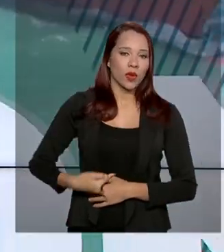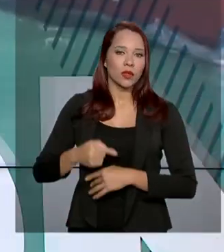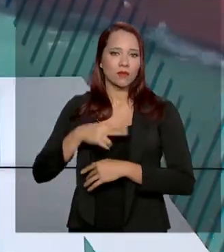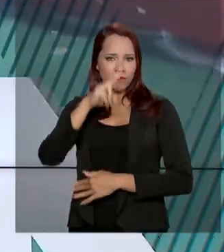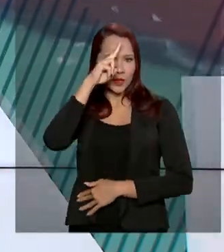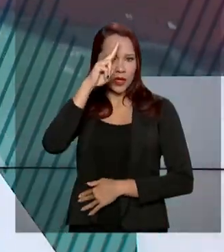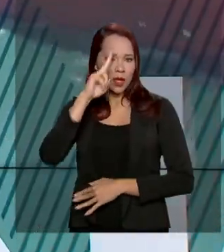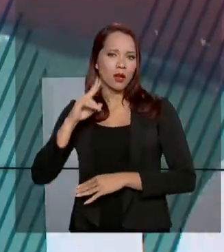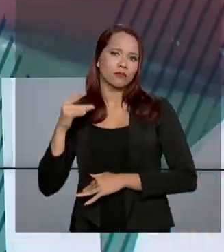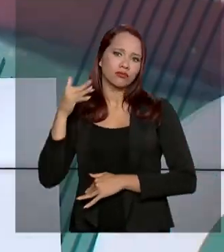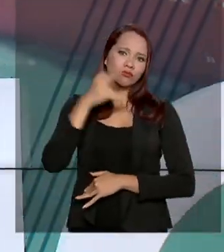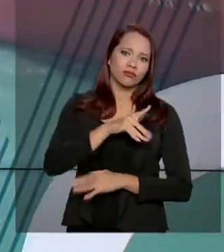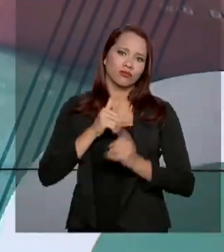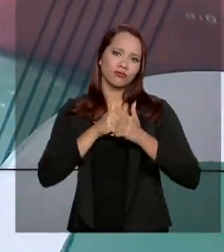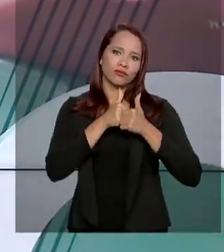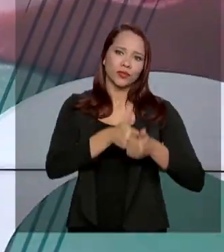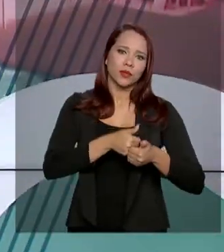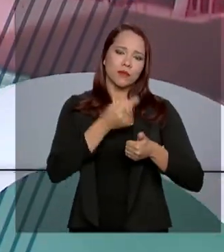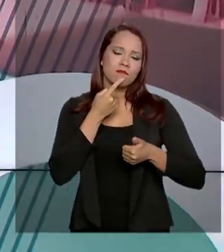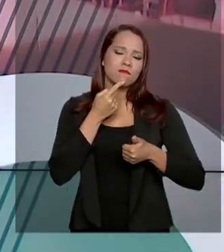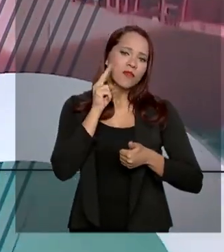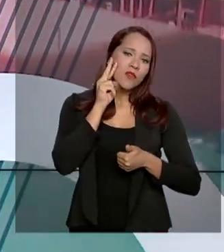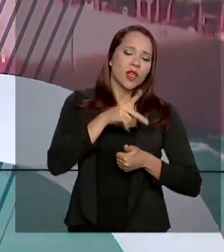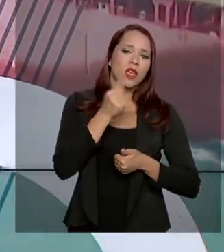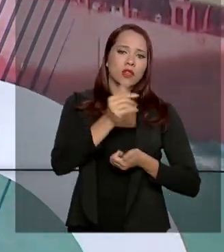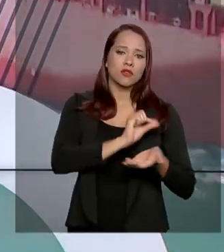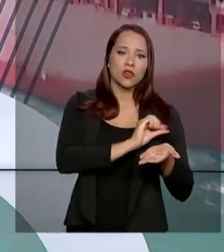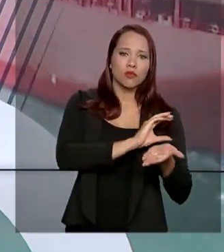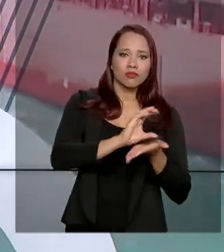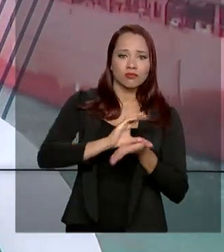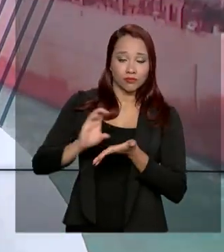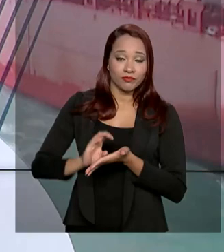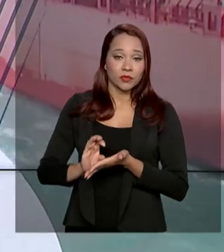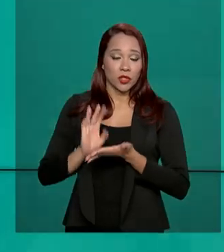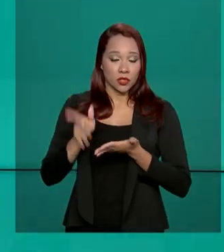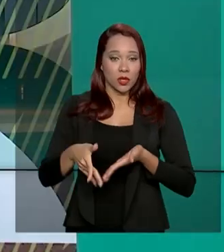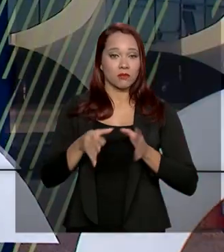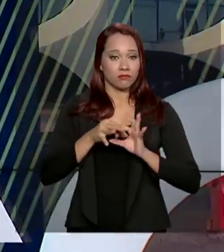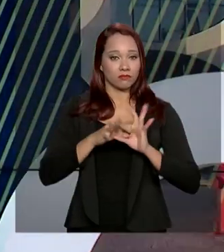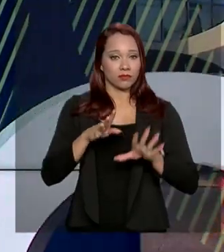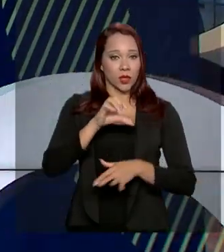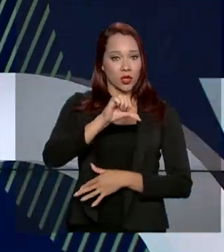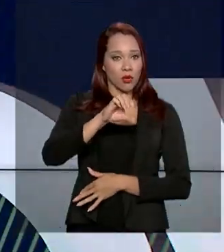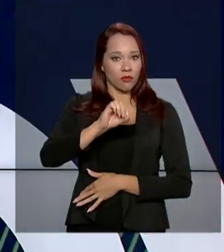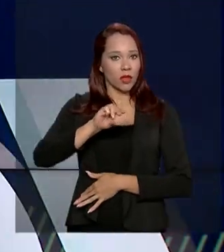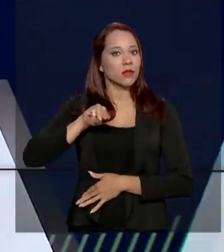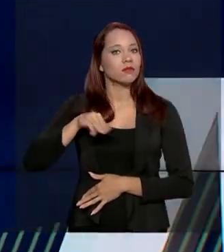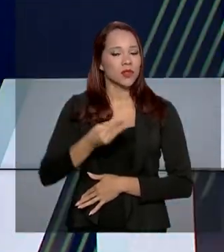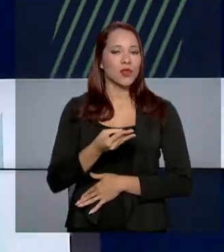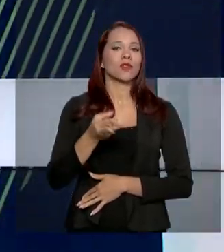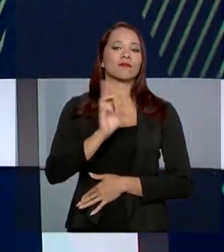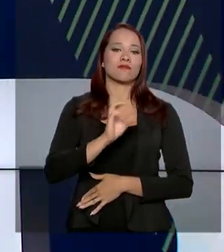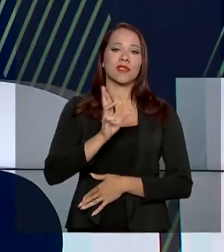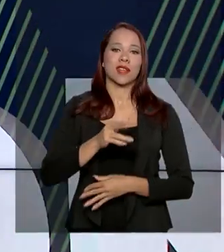acompanhando de perto a situação e transferindo recursos. Até agora foram liberados R 90 milhões.